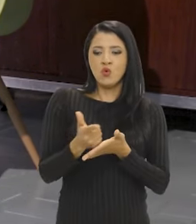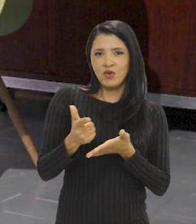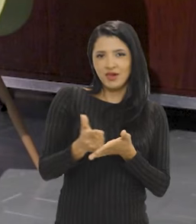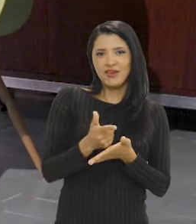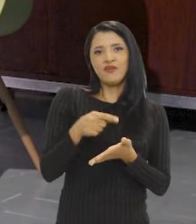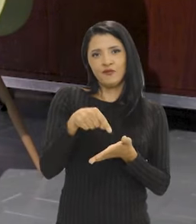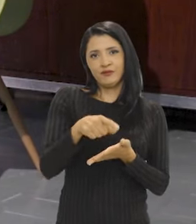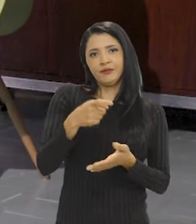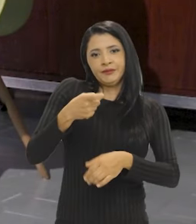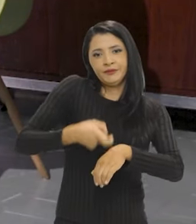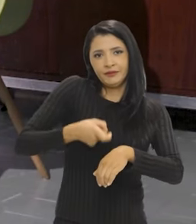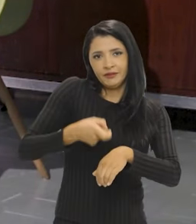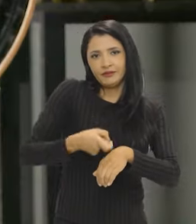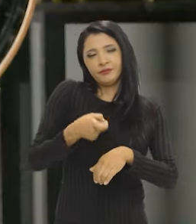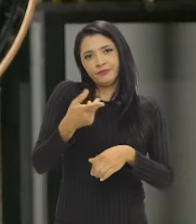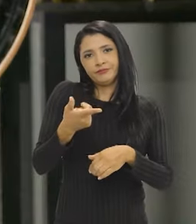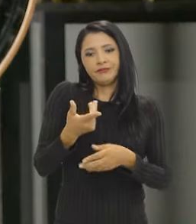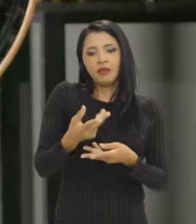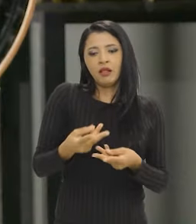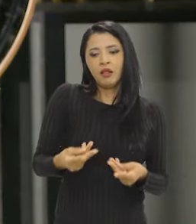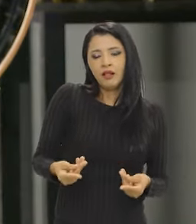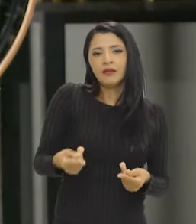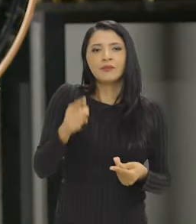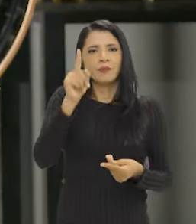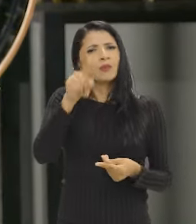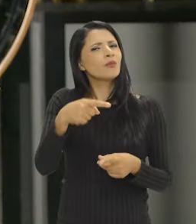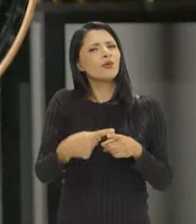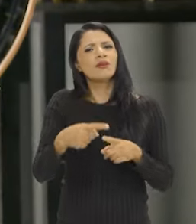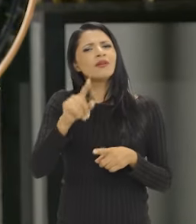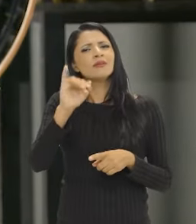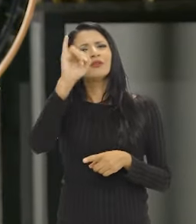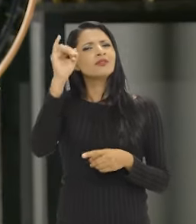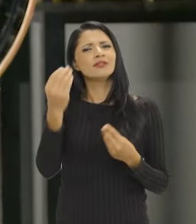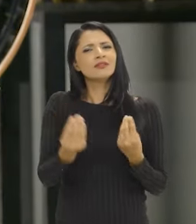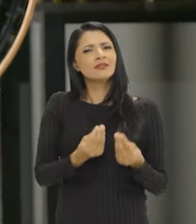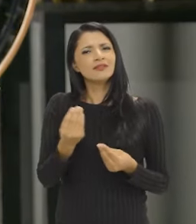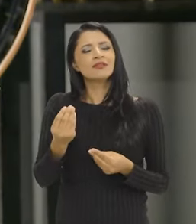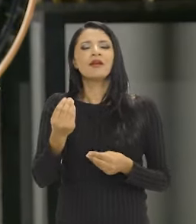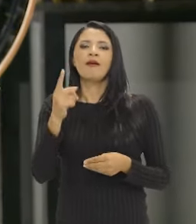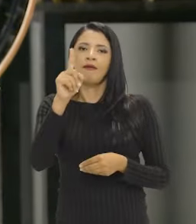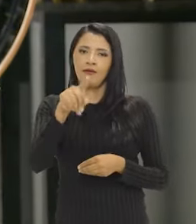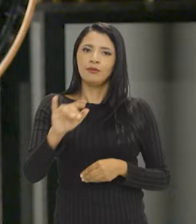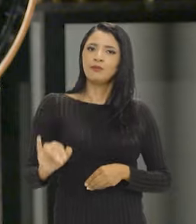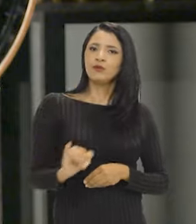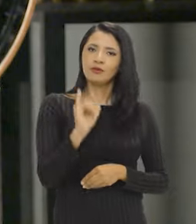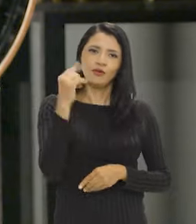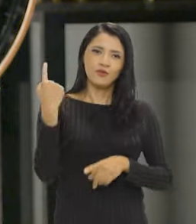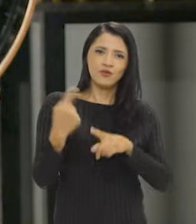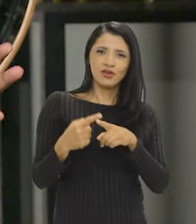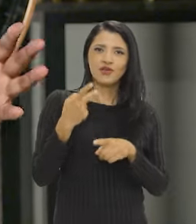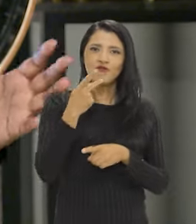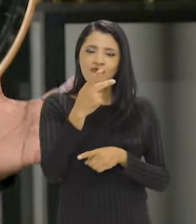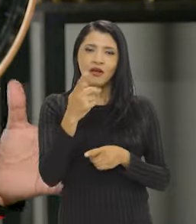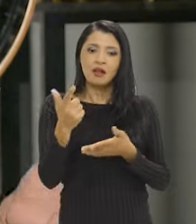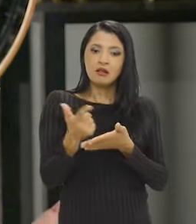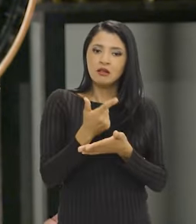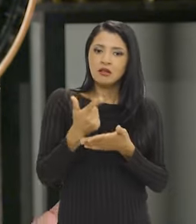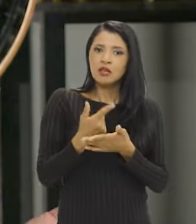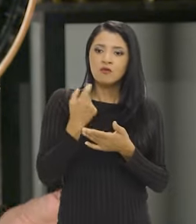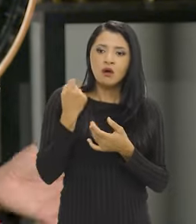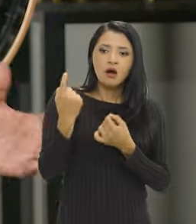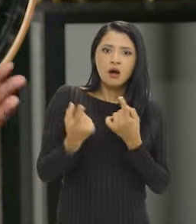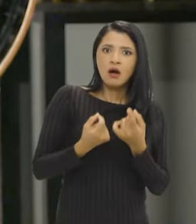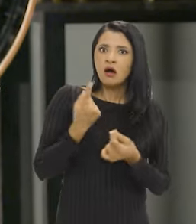o livro físico mesmo. Por que isso é importante? Isso é importante na medida em que nós estamos falando muitas vezes de obras